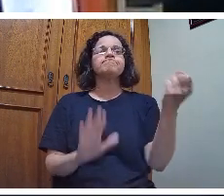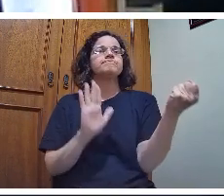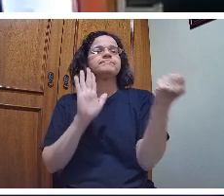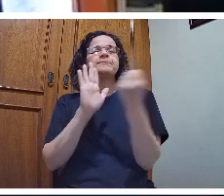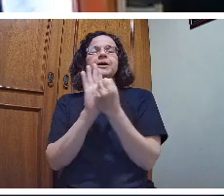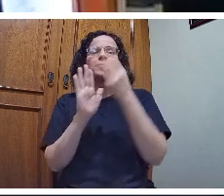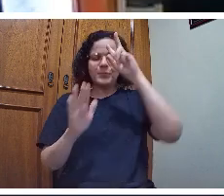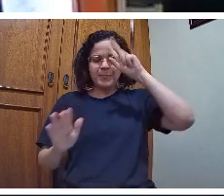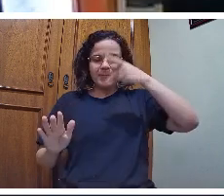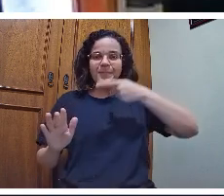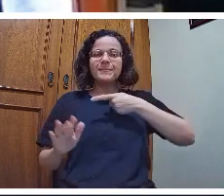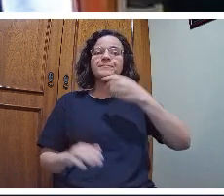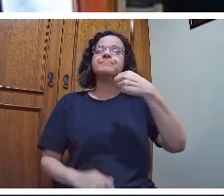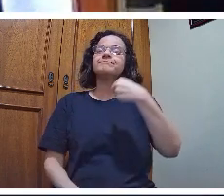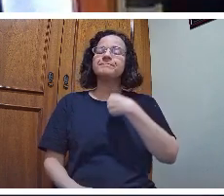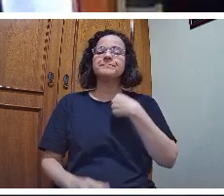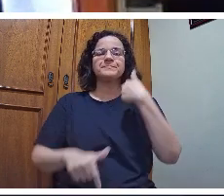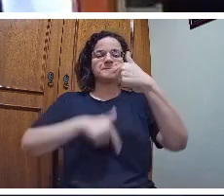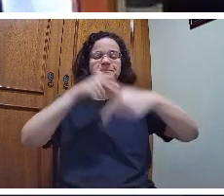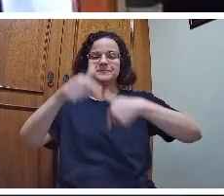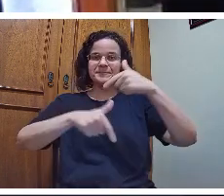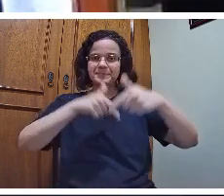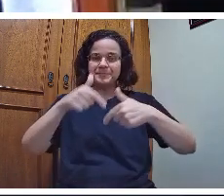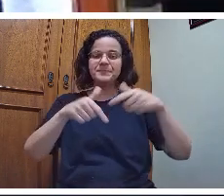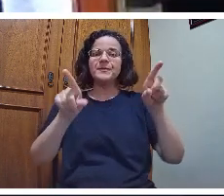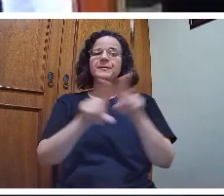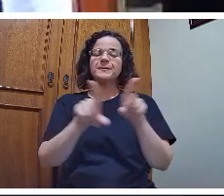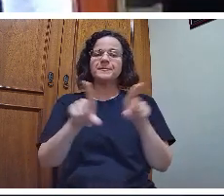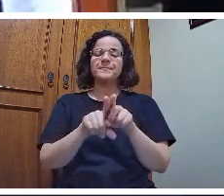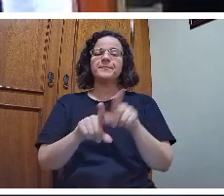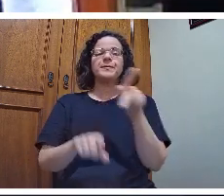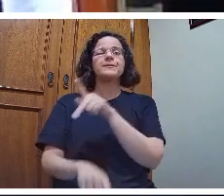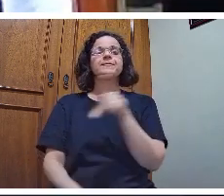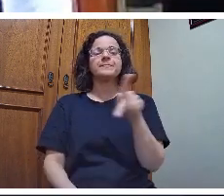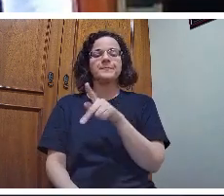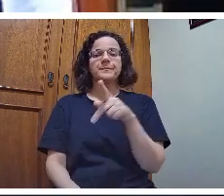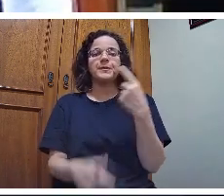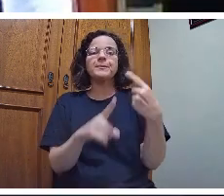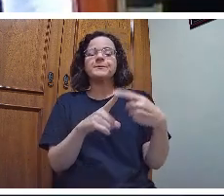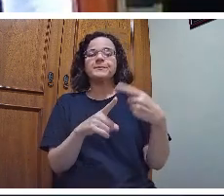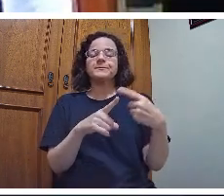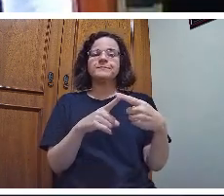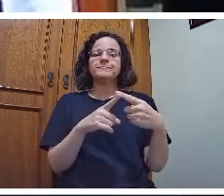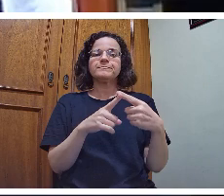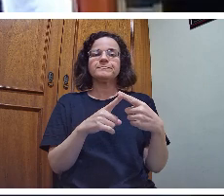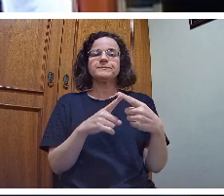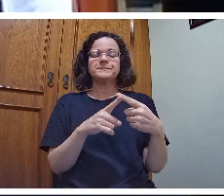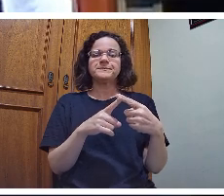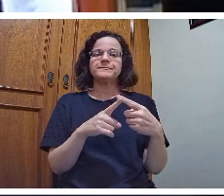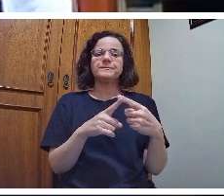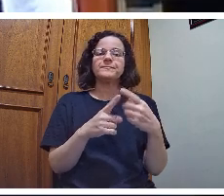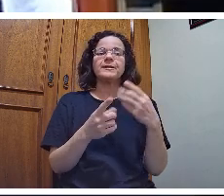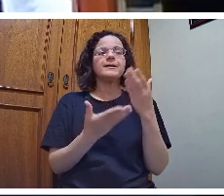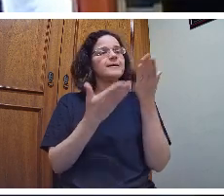pedagógico, o meu trabalho de docente, porque ele